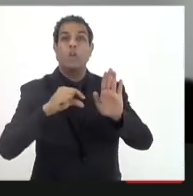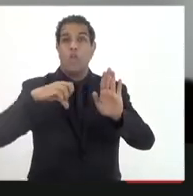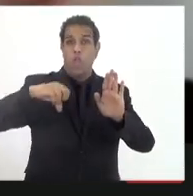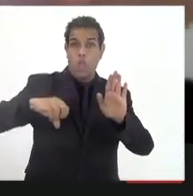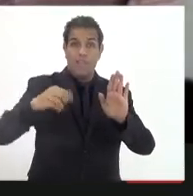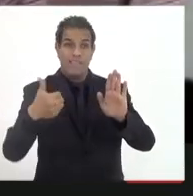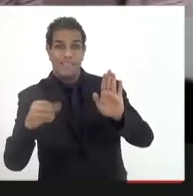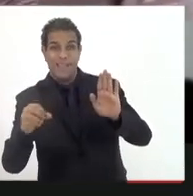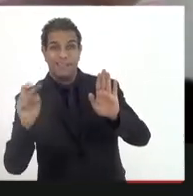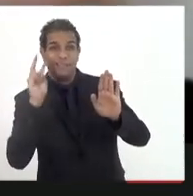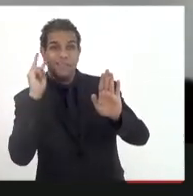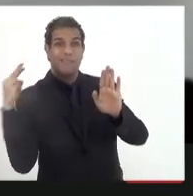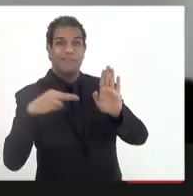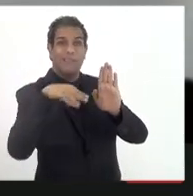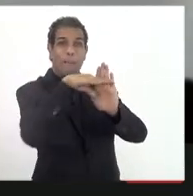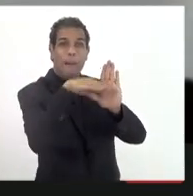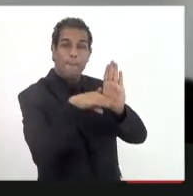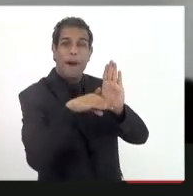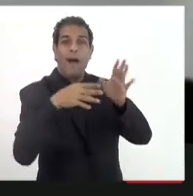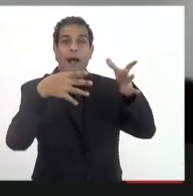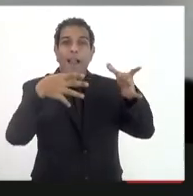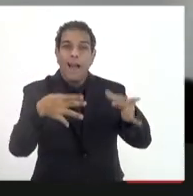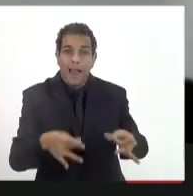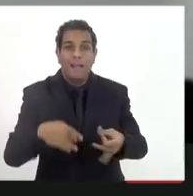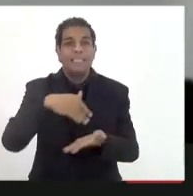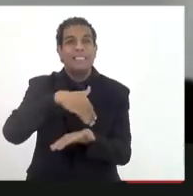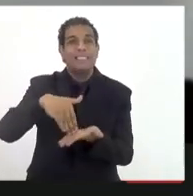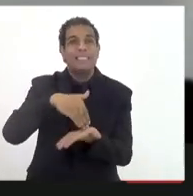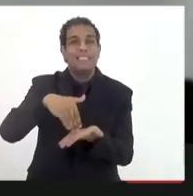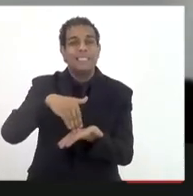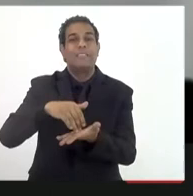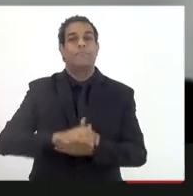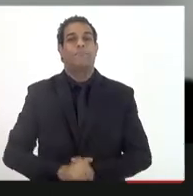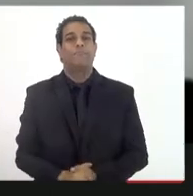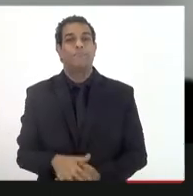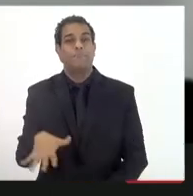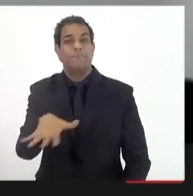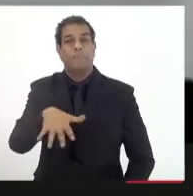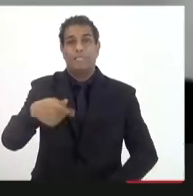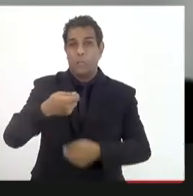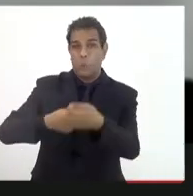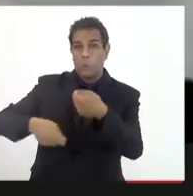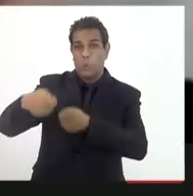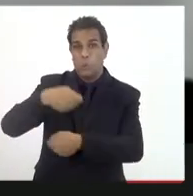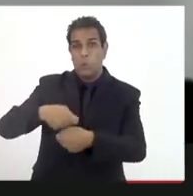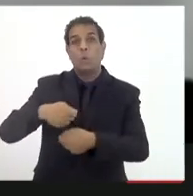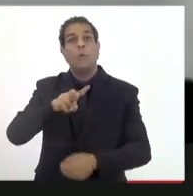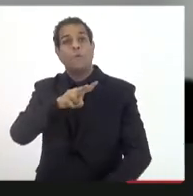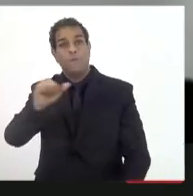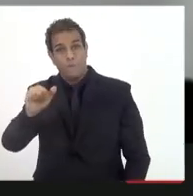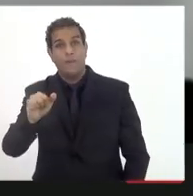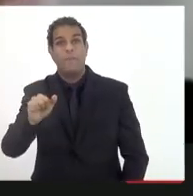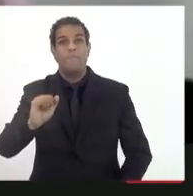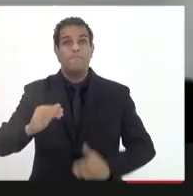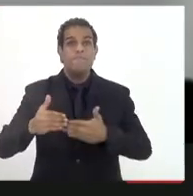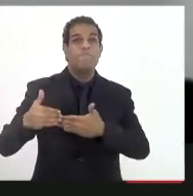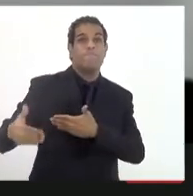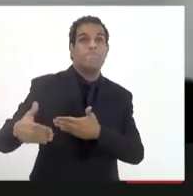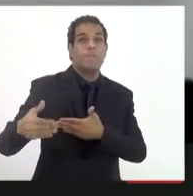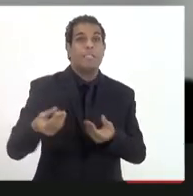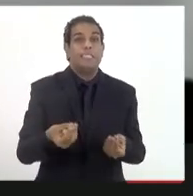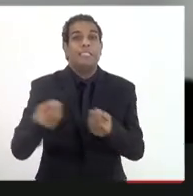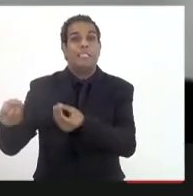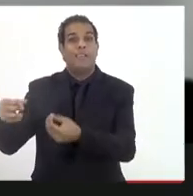artigo 10, já se detalha que a Secretaria Executiva do fundo vai ser exercitada por um